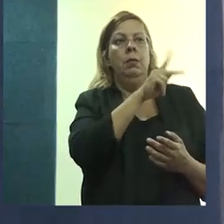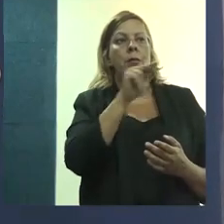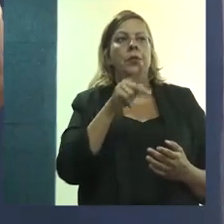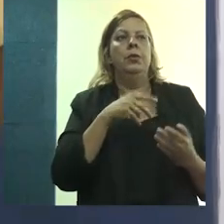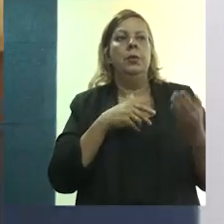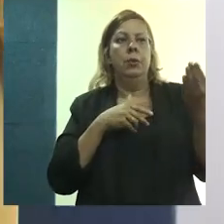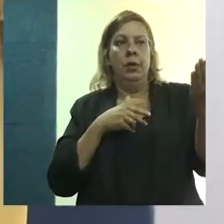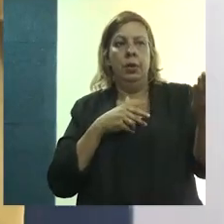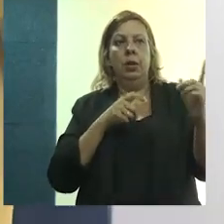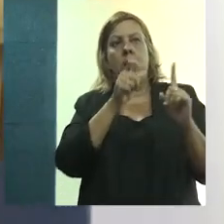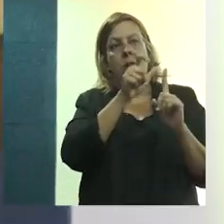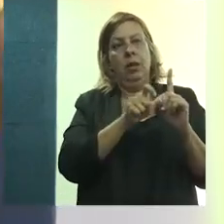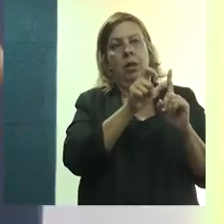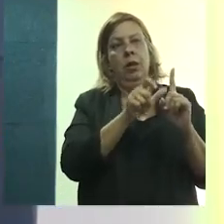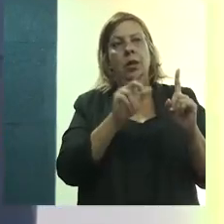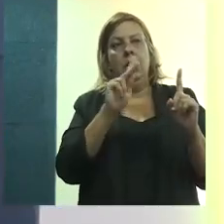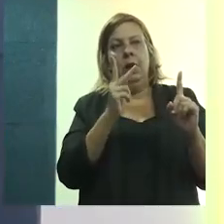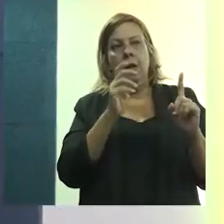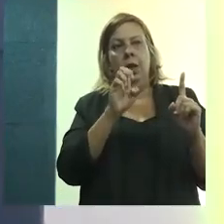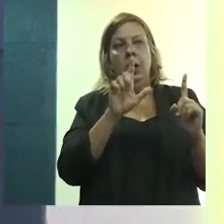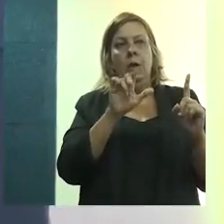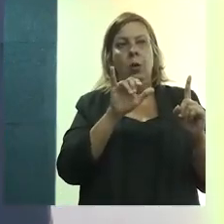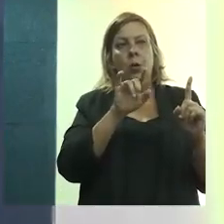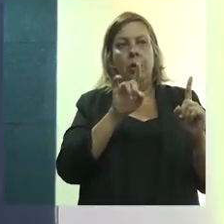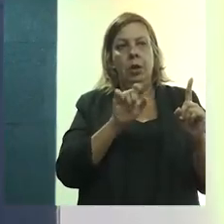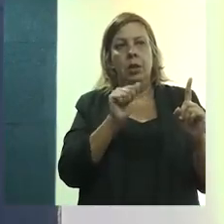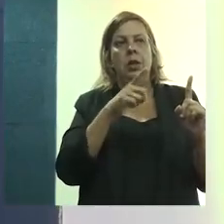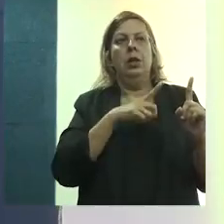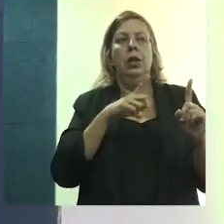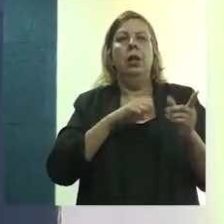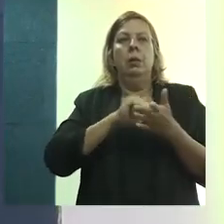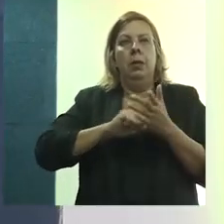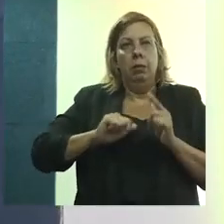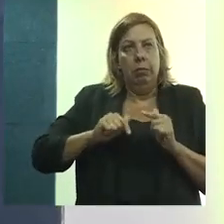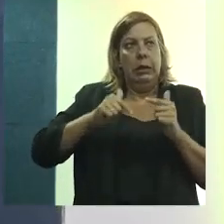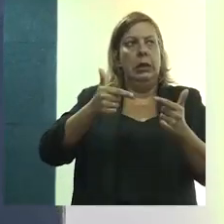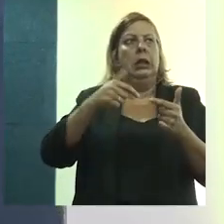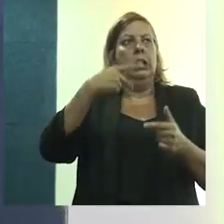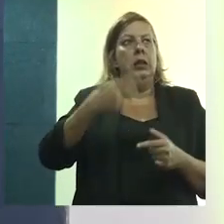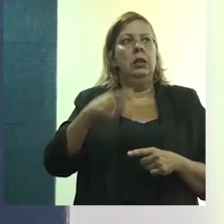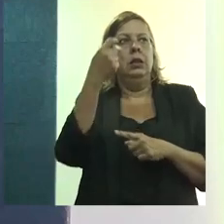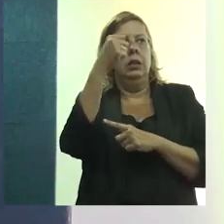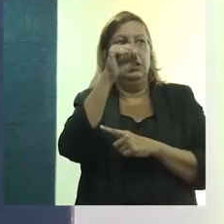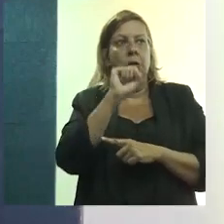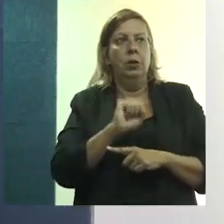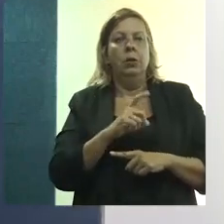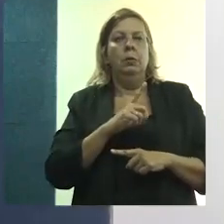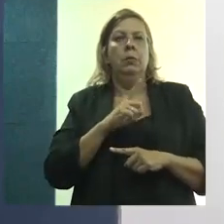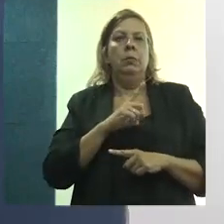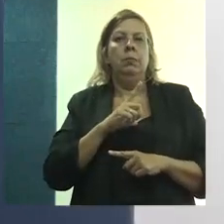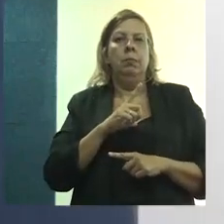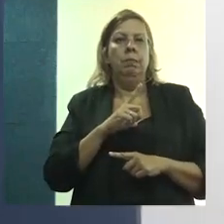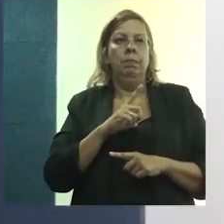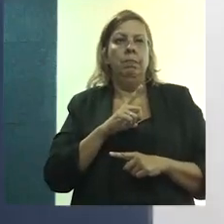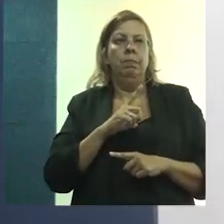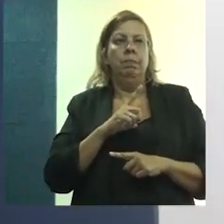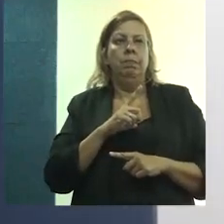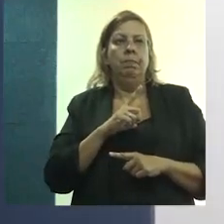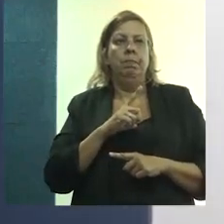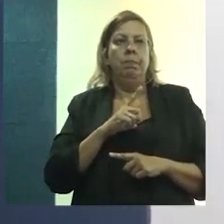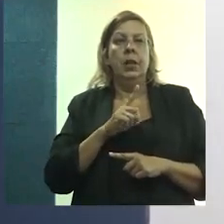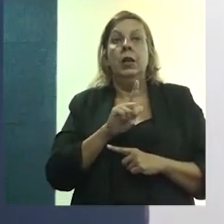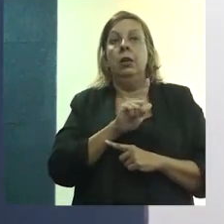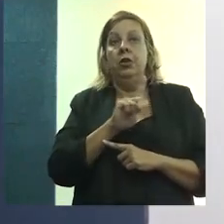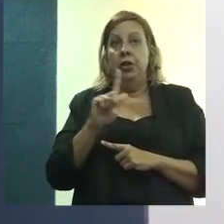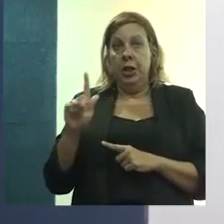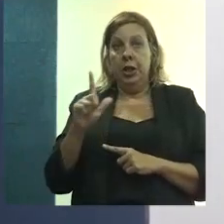da professora Heloísa Rezende, que eu acho que é uma batalhadora aqui em Sergipe. Eu acho que ela está...